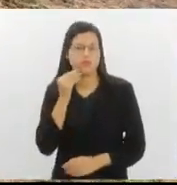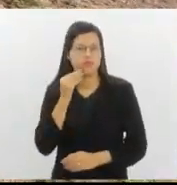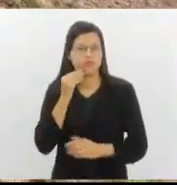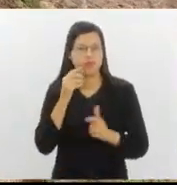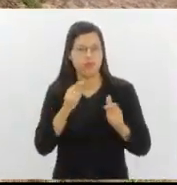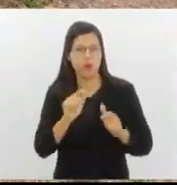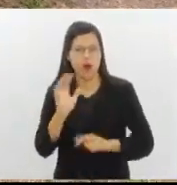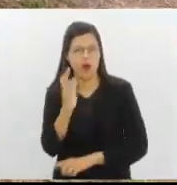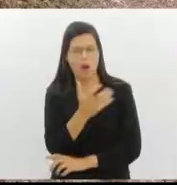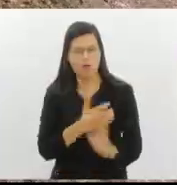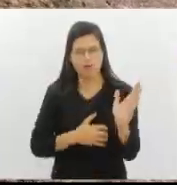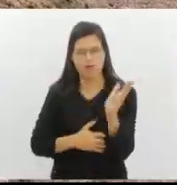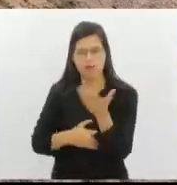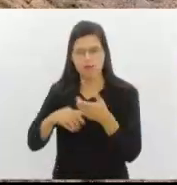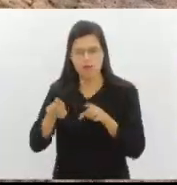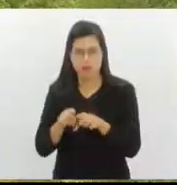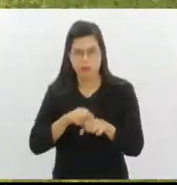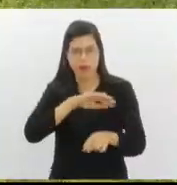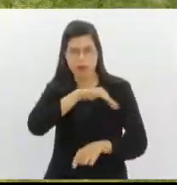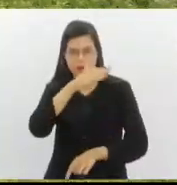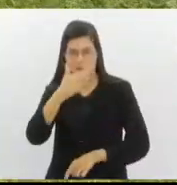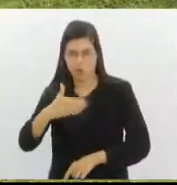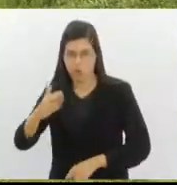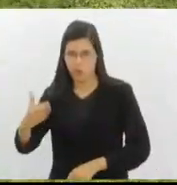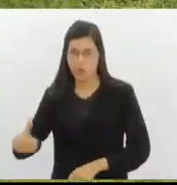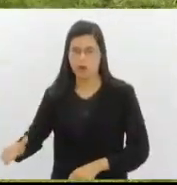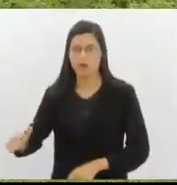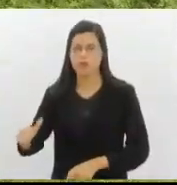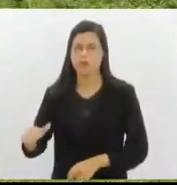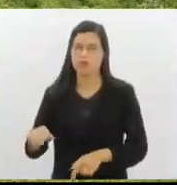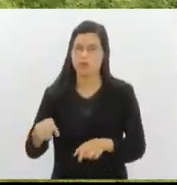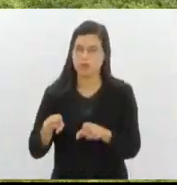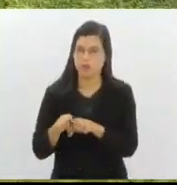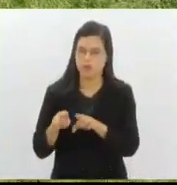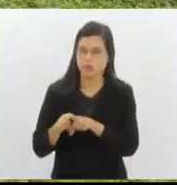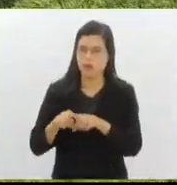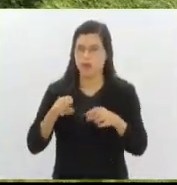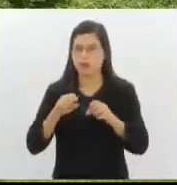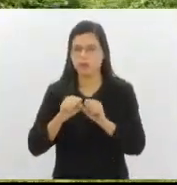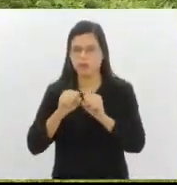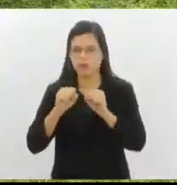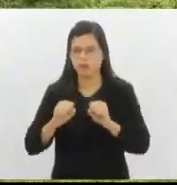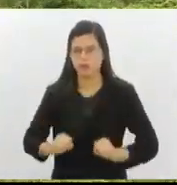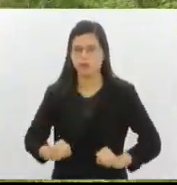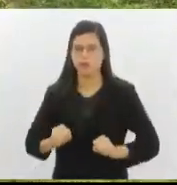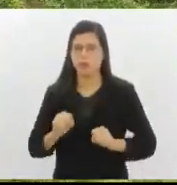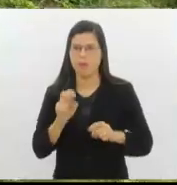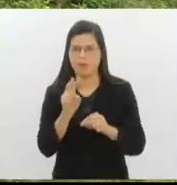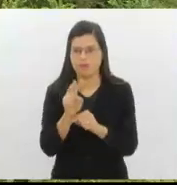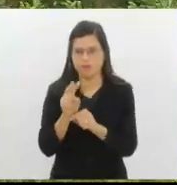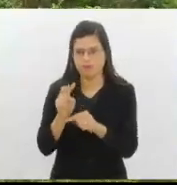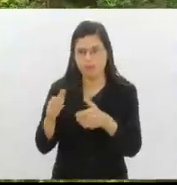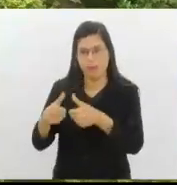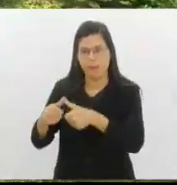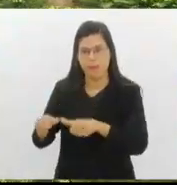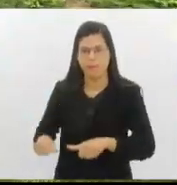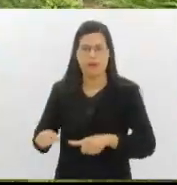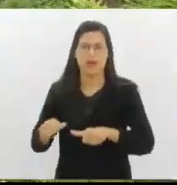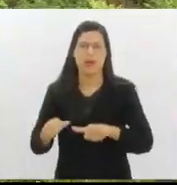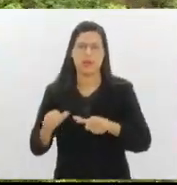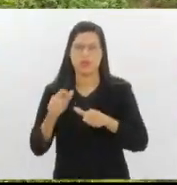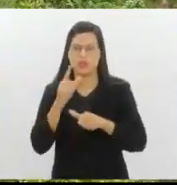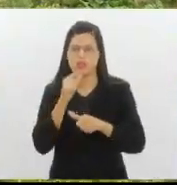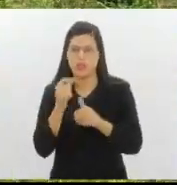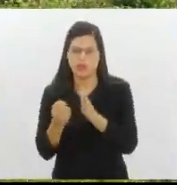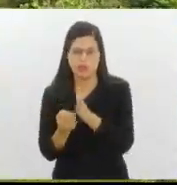degradadas de encostas e de baixadas, incluindo também ecossistemas originais em áreas de preservação permanente, como nascentes,